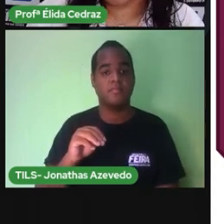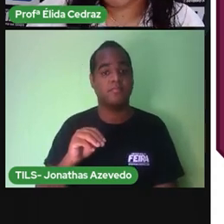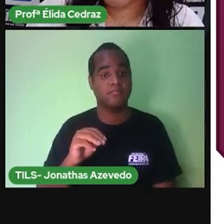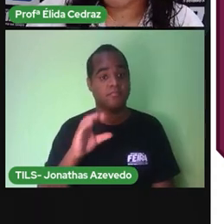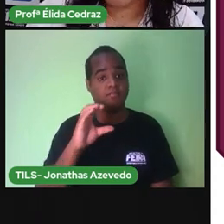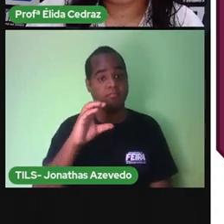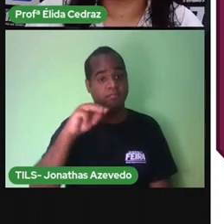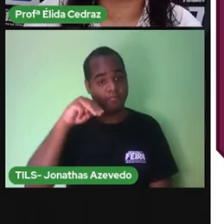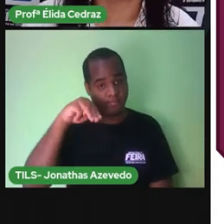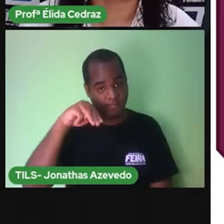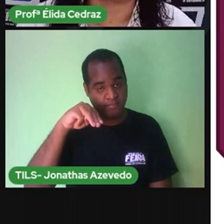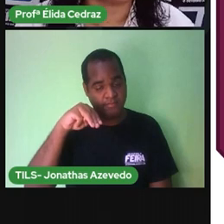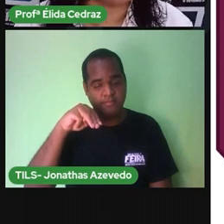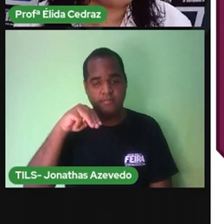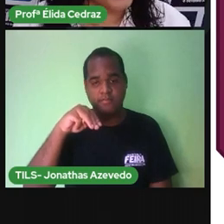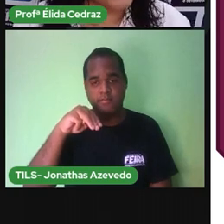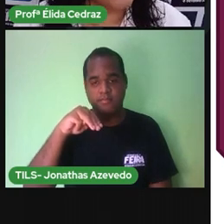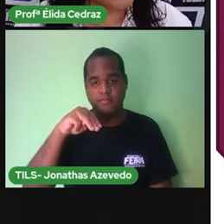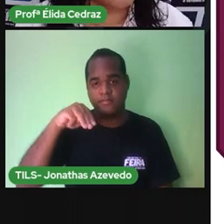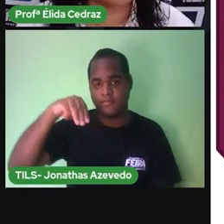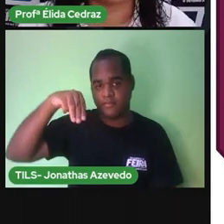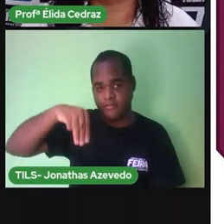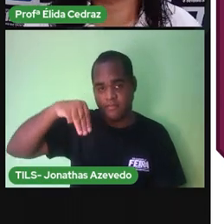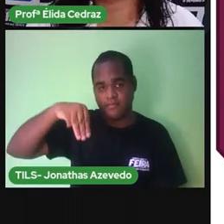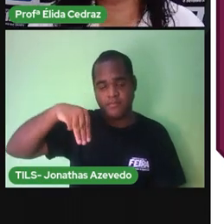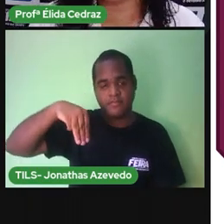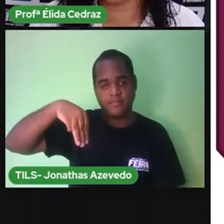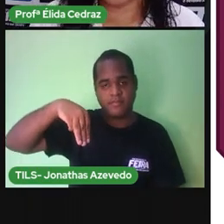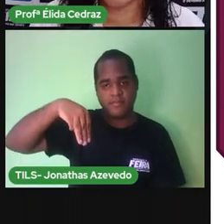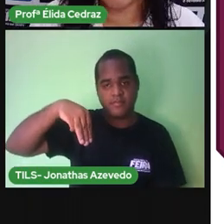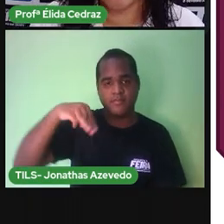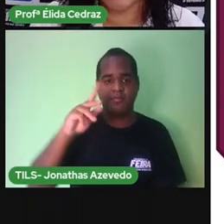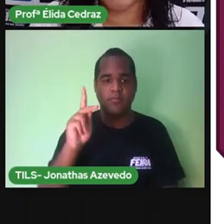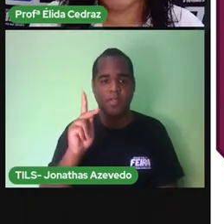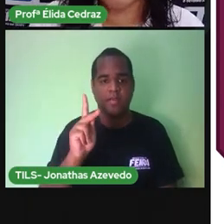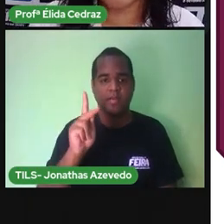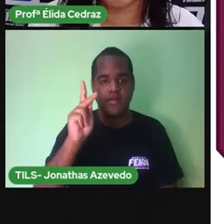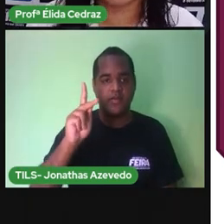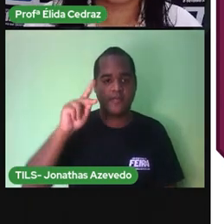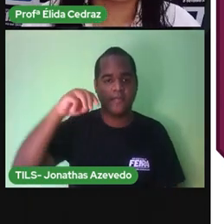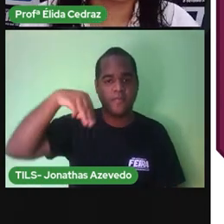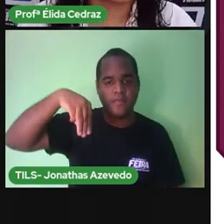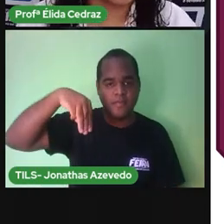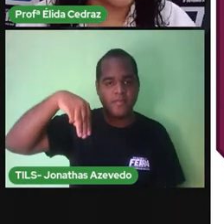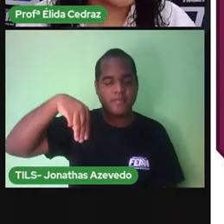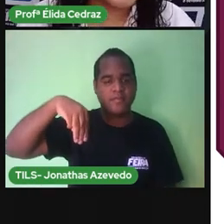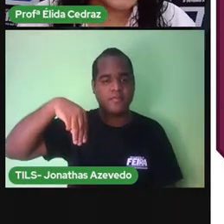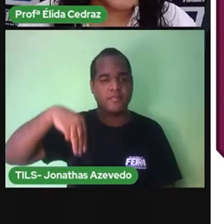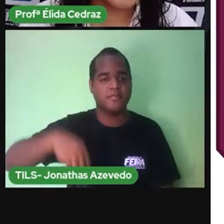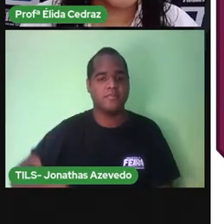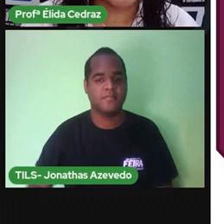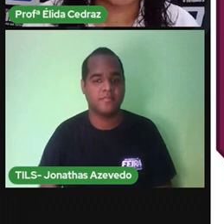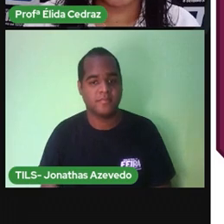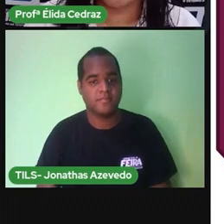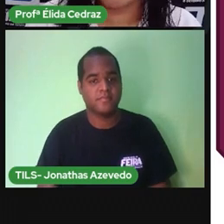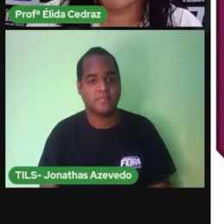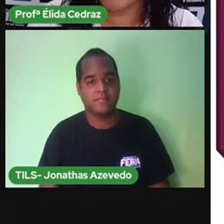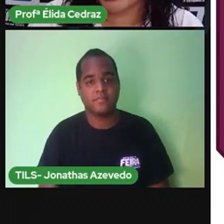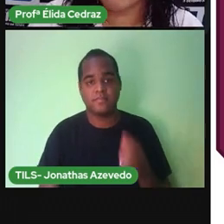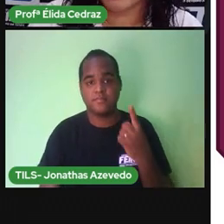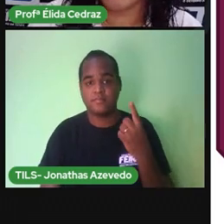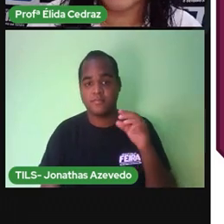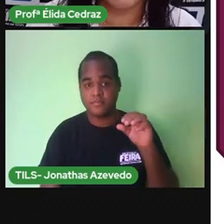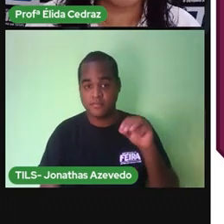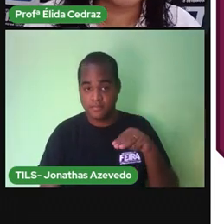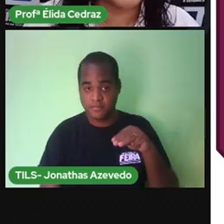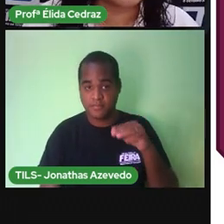Centímetro Metro E quilômetro O centímetro Como a